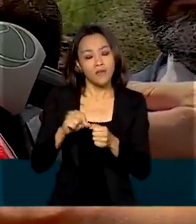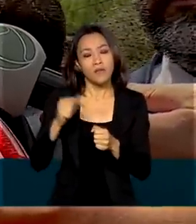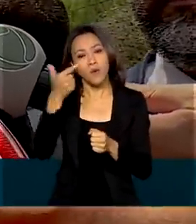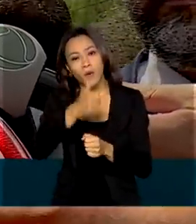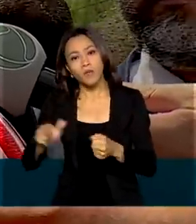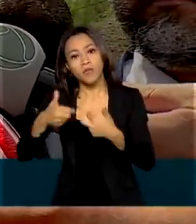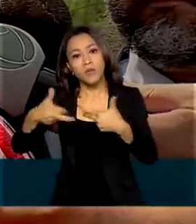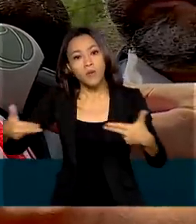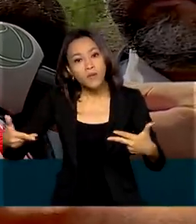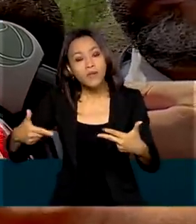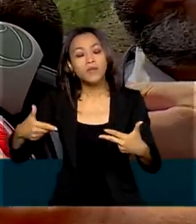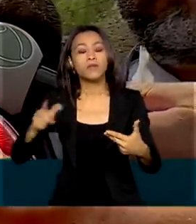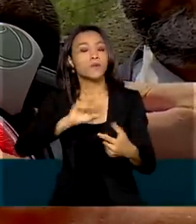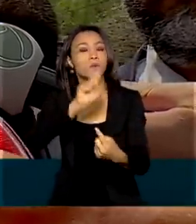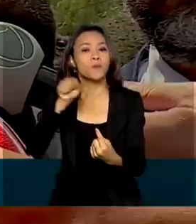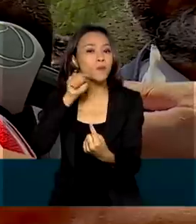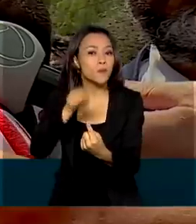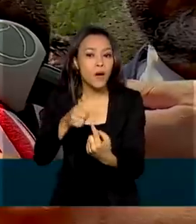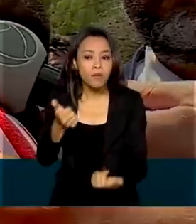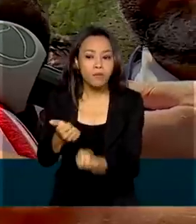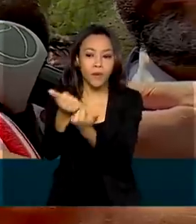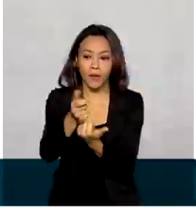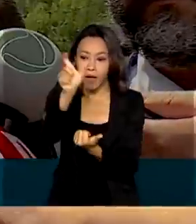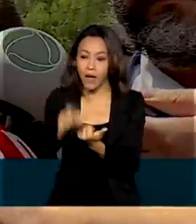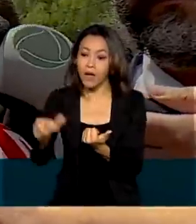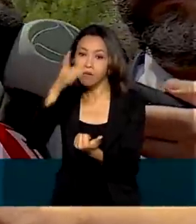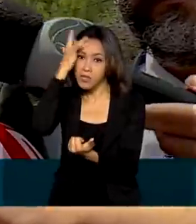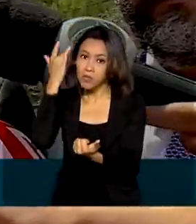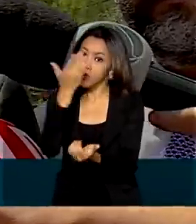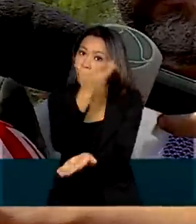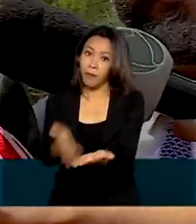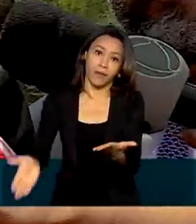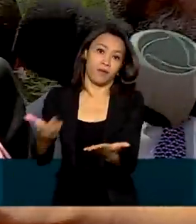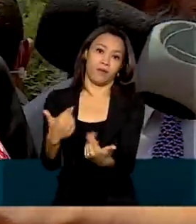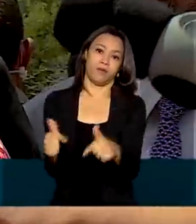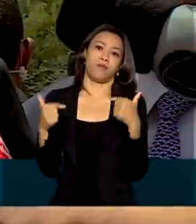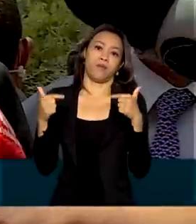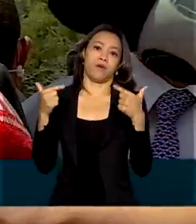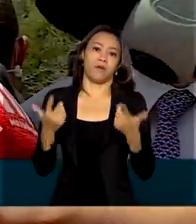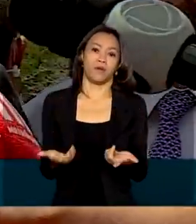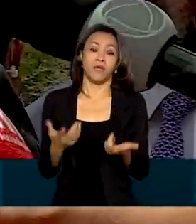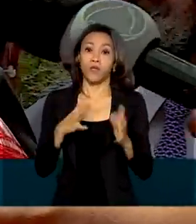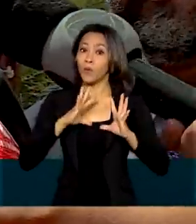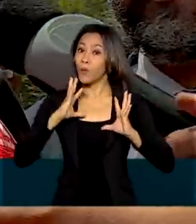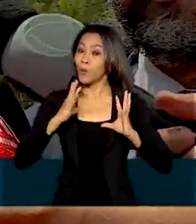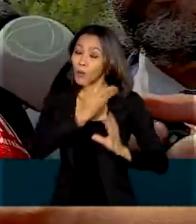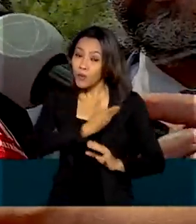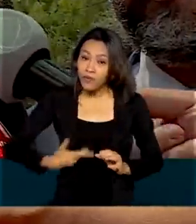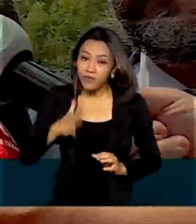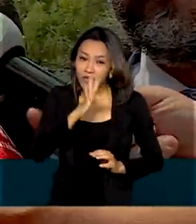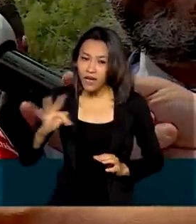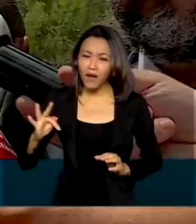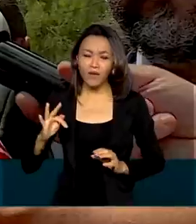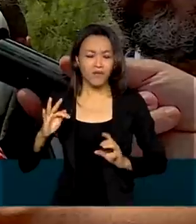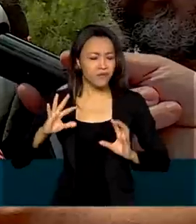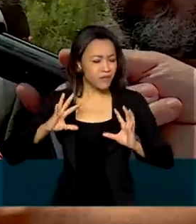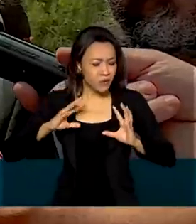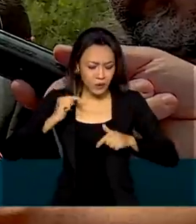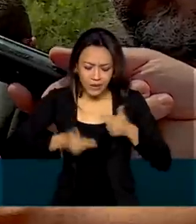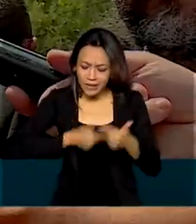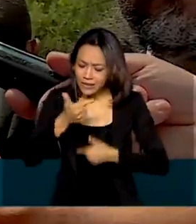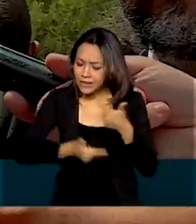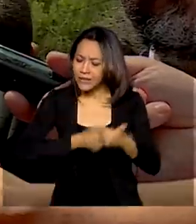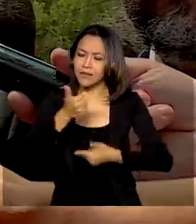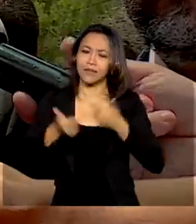na ponta da linha o trabalhador, para que não viesse perder seu emprego. Então o governo federal fez tudo o possível para evitar